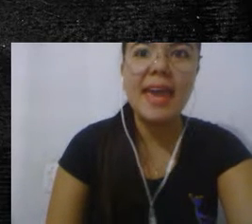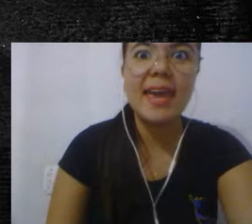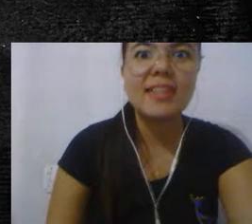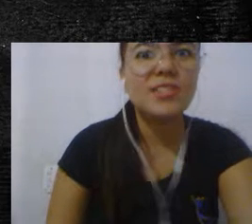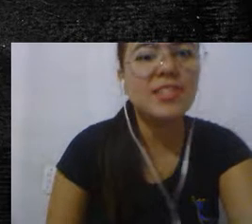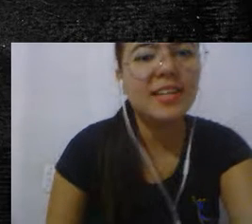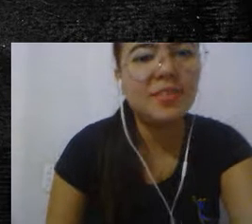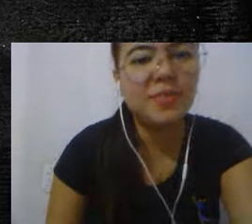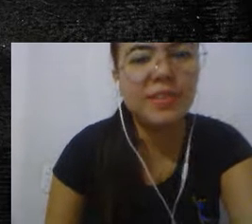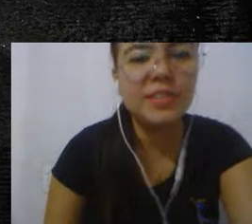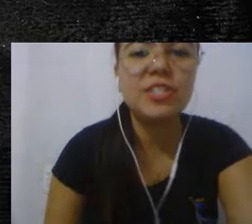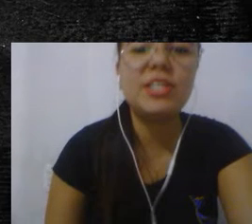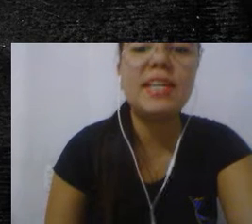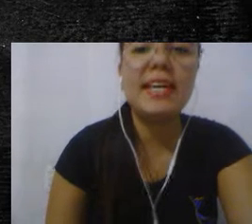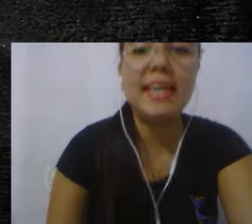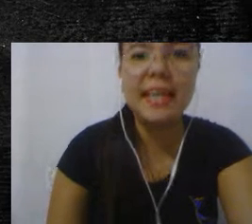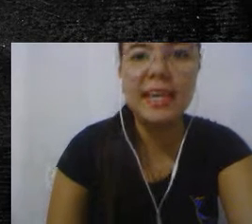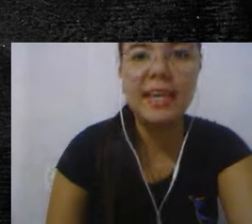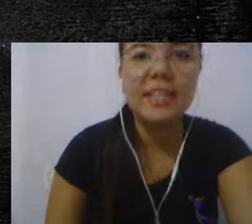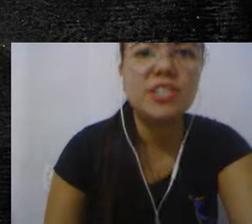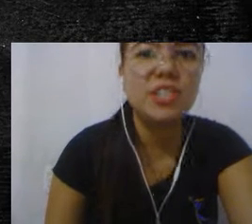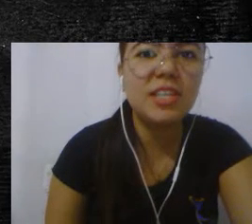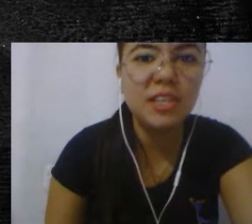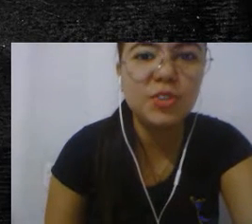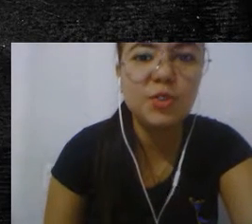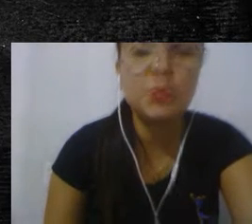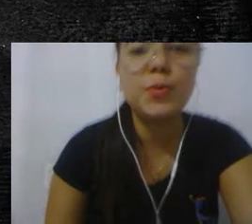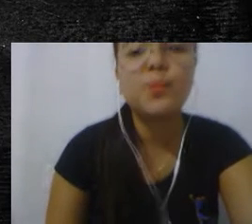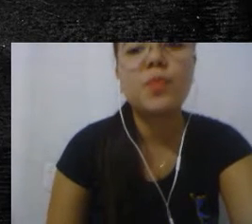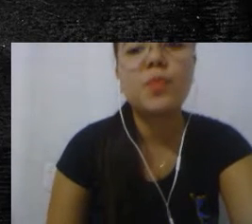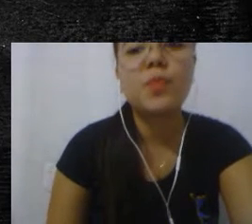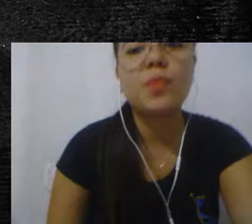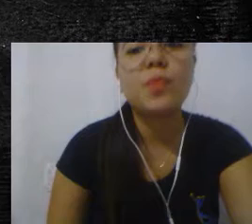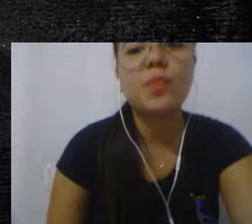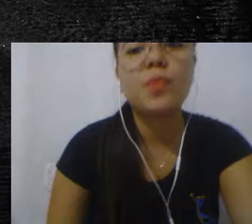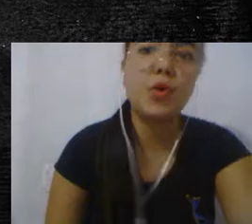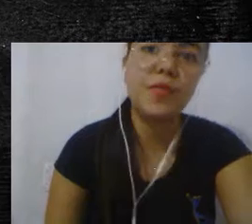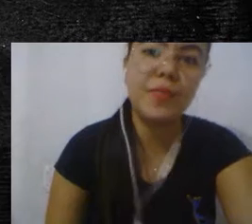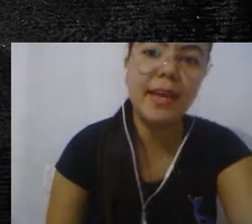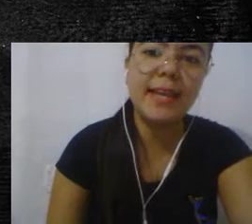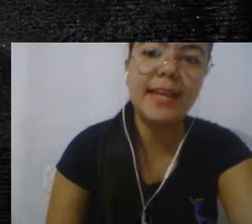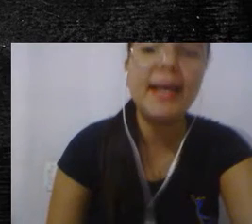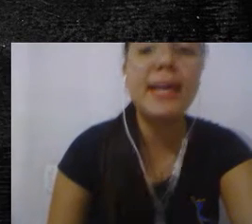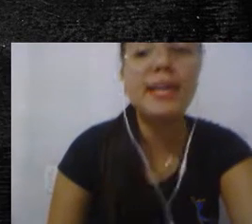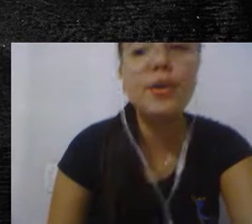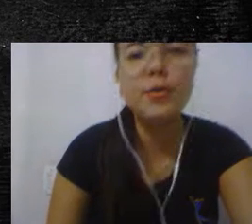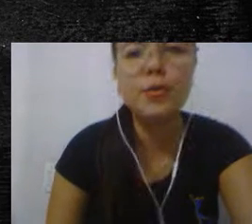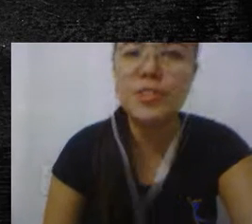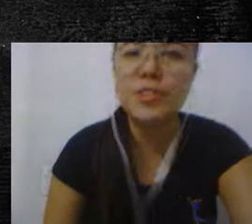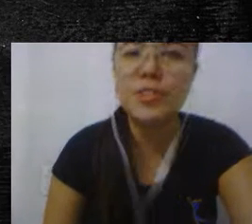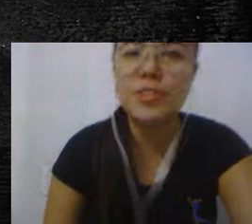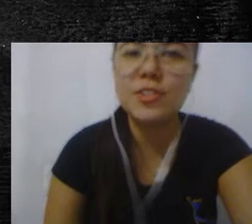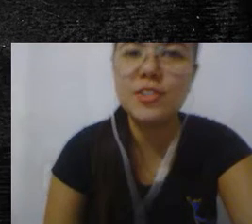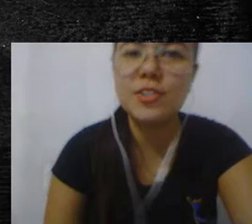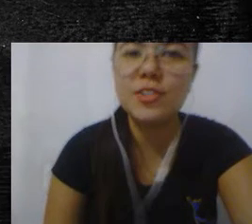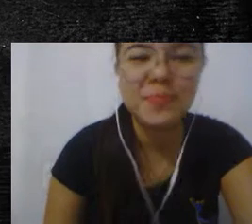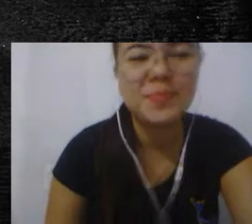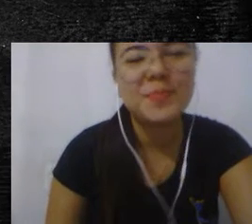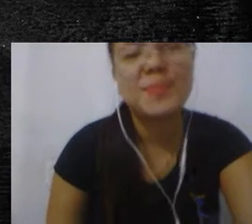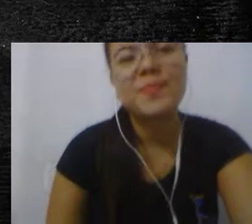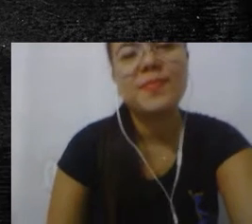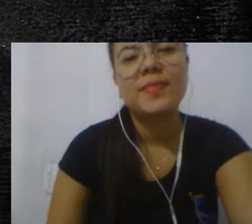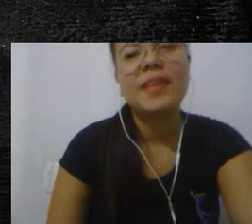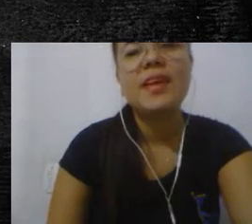E de elefante, I de índio, O de ovelha e U de urso.